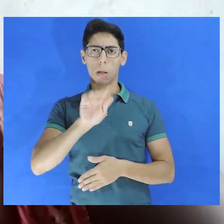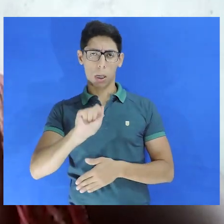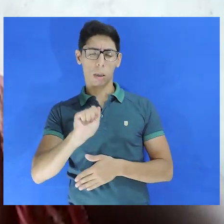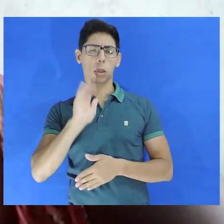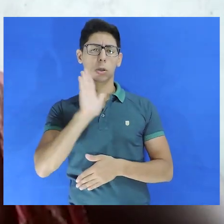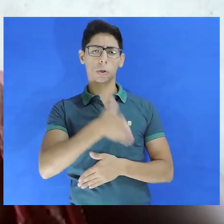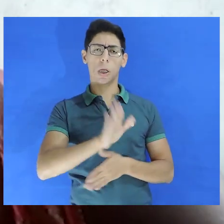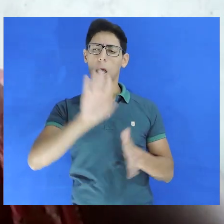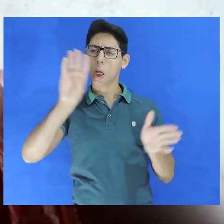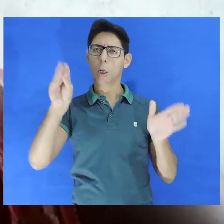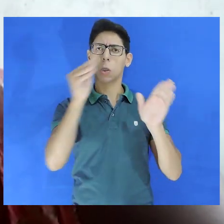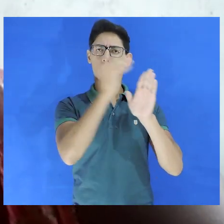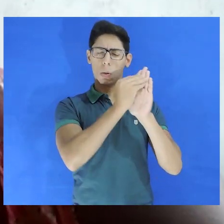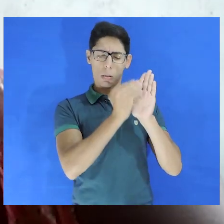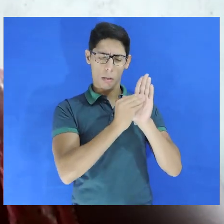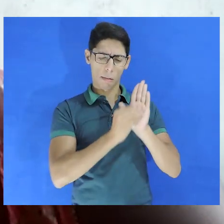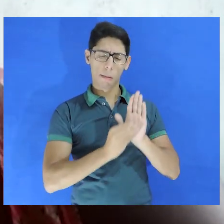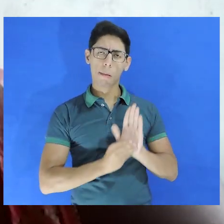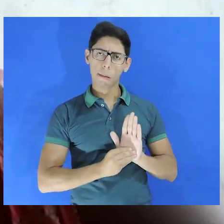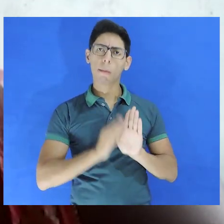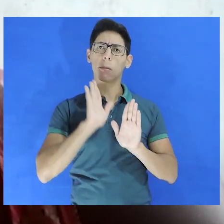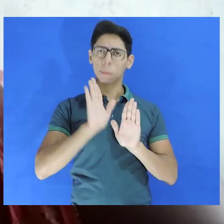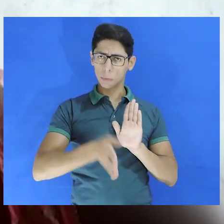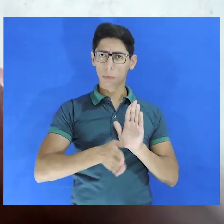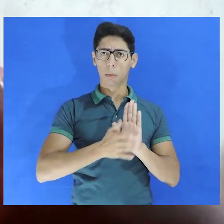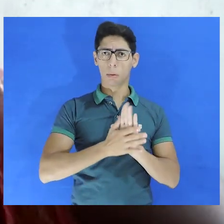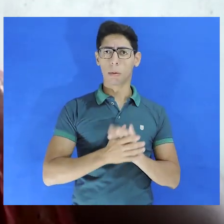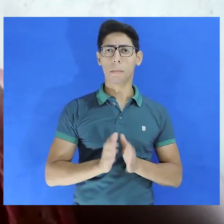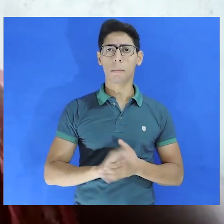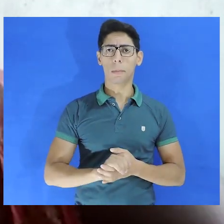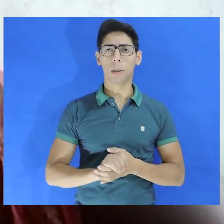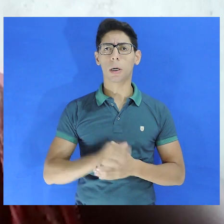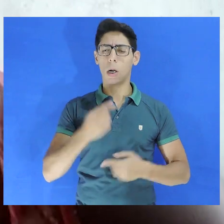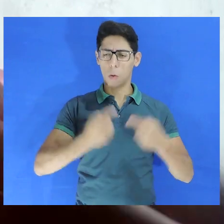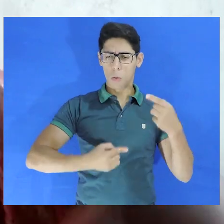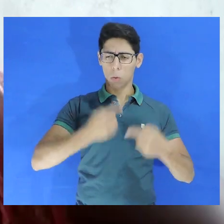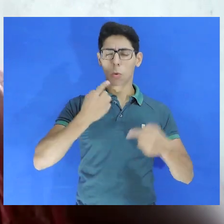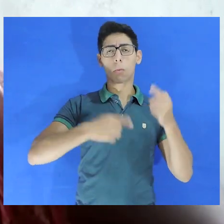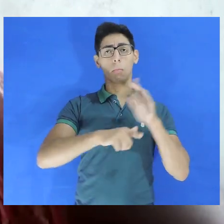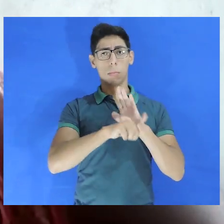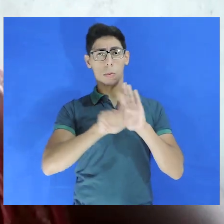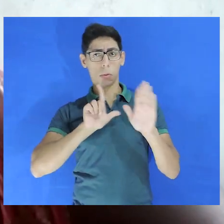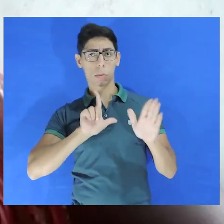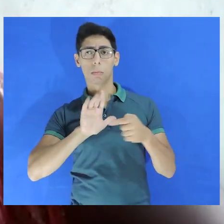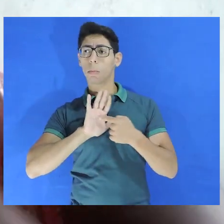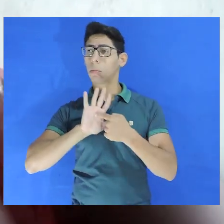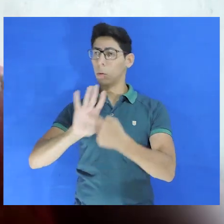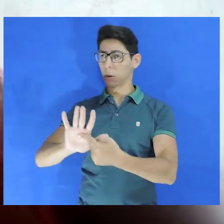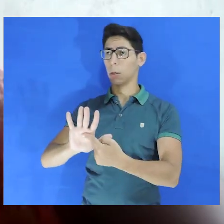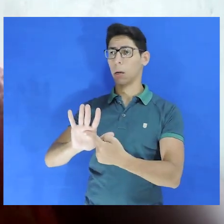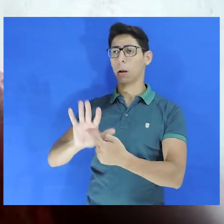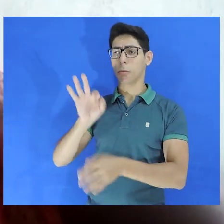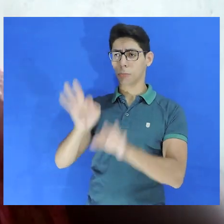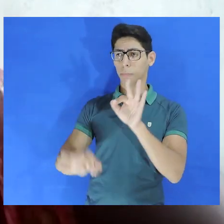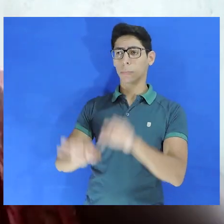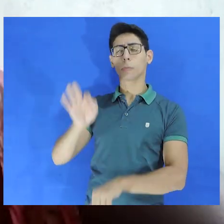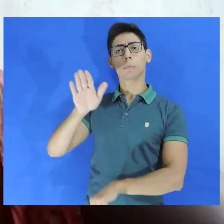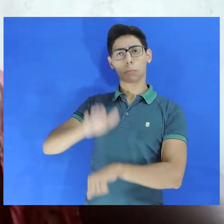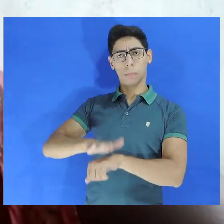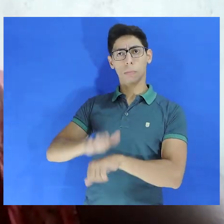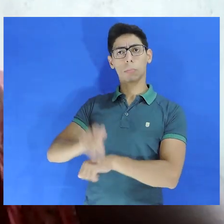já com todas as denúncias que a gente já estipulou na nossa pauta, que a gente vai colocar para aquela